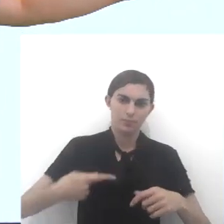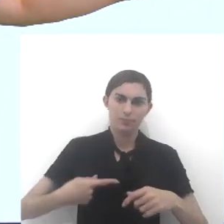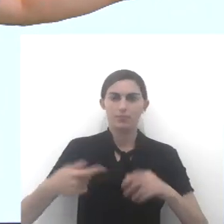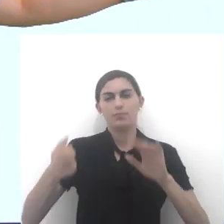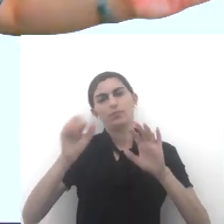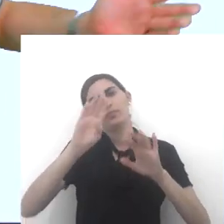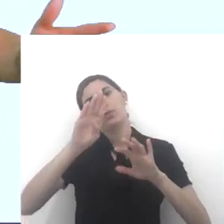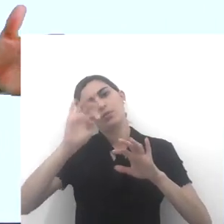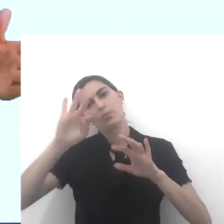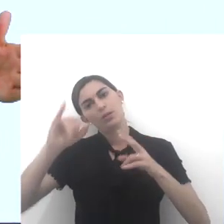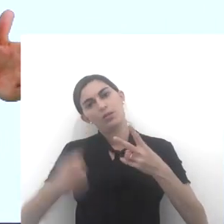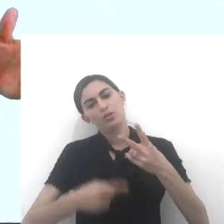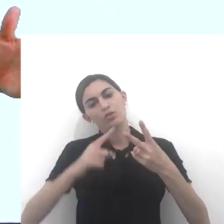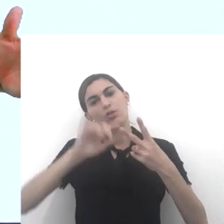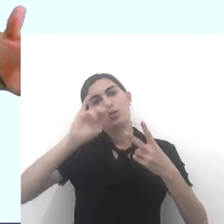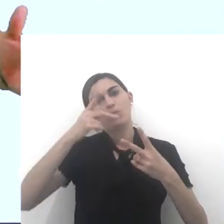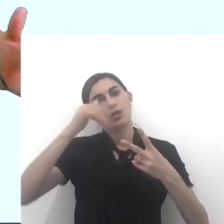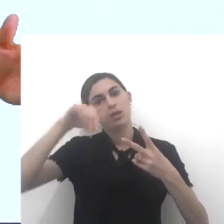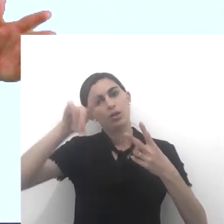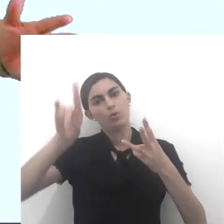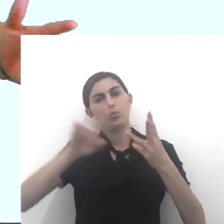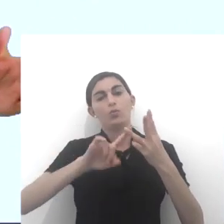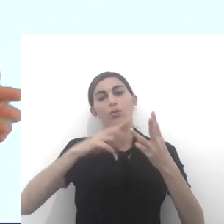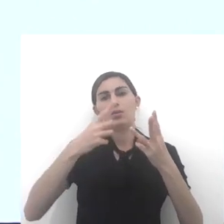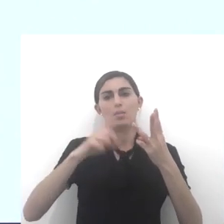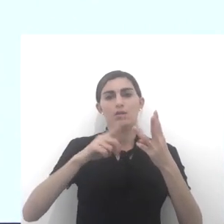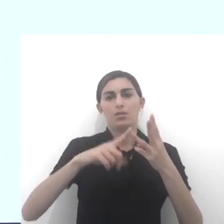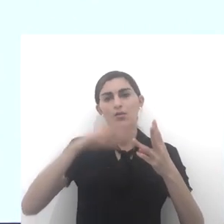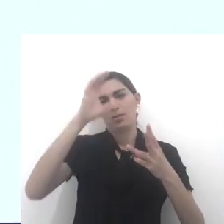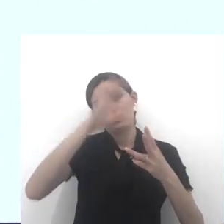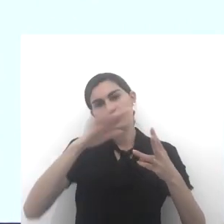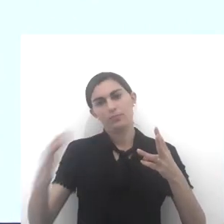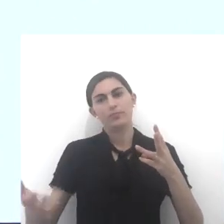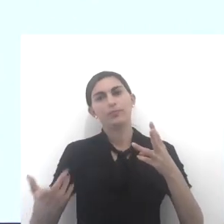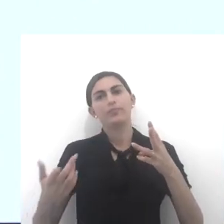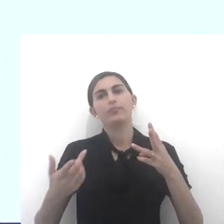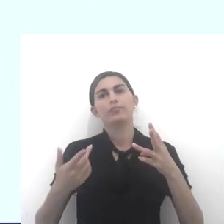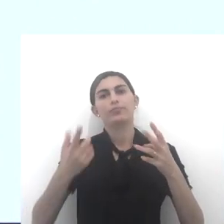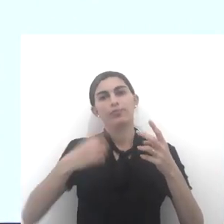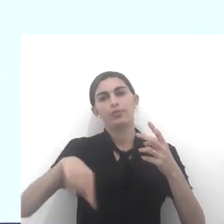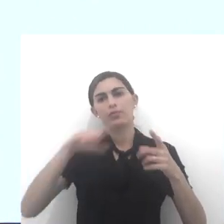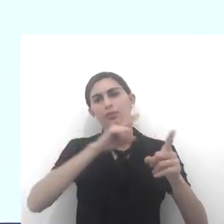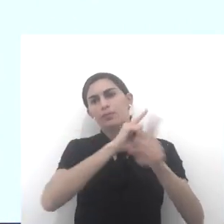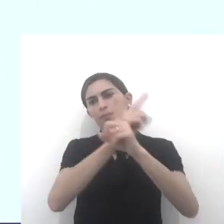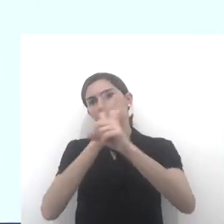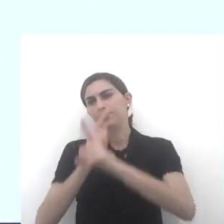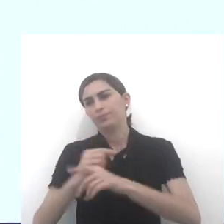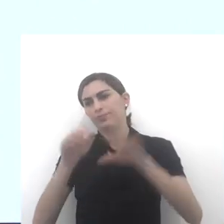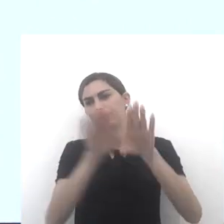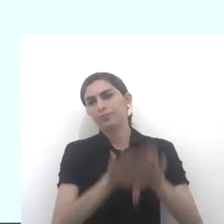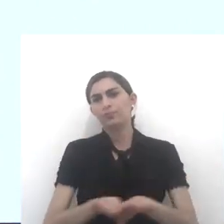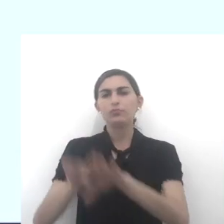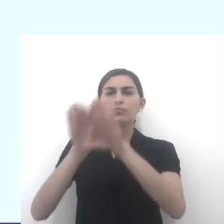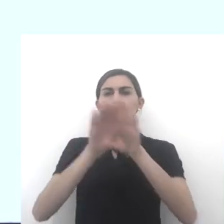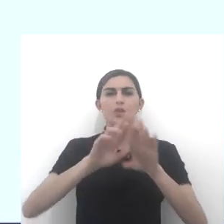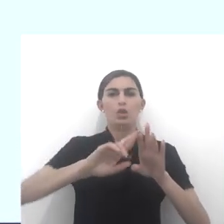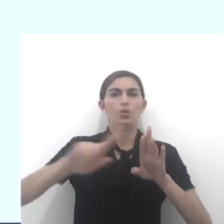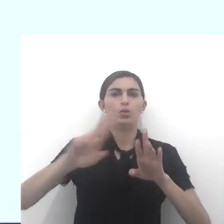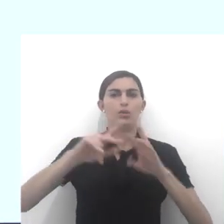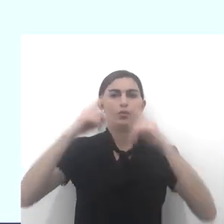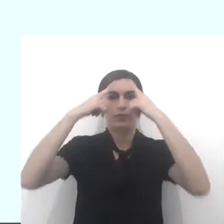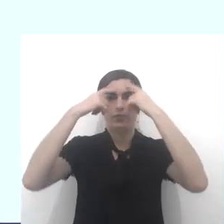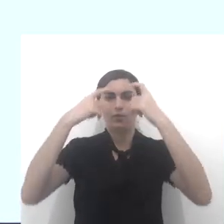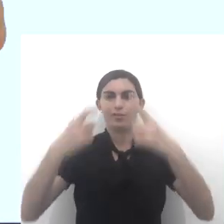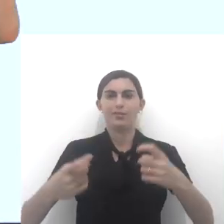pastor Batista, o segundo, o hindu, o terceiro, bispo católico, nós encontramos em comum a não